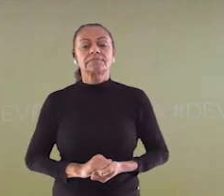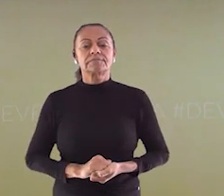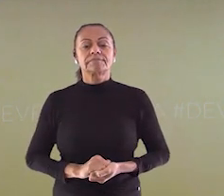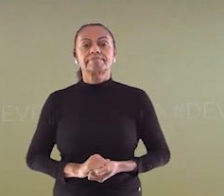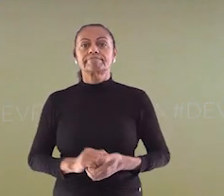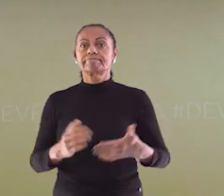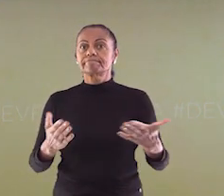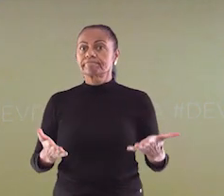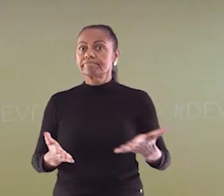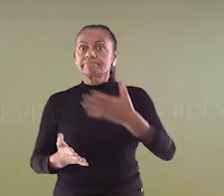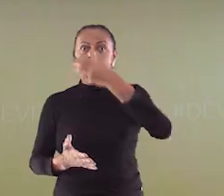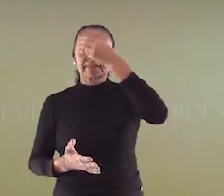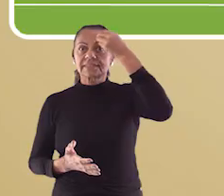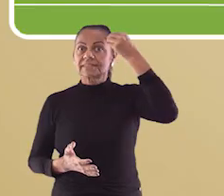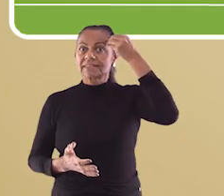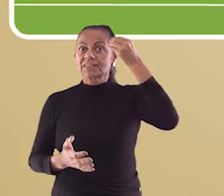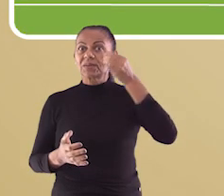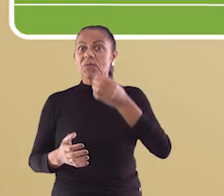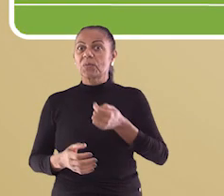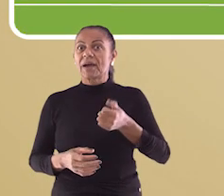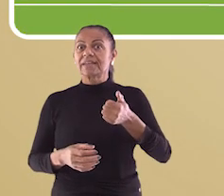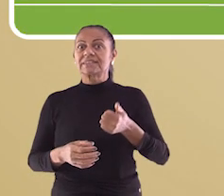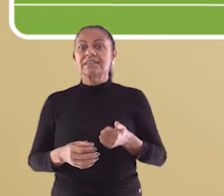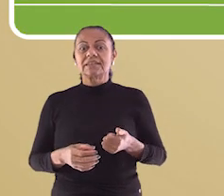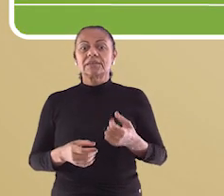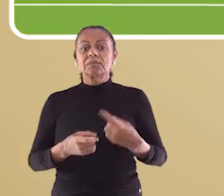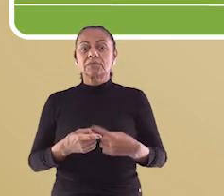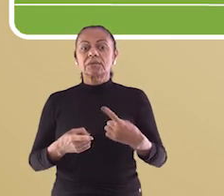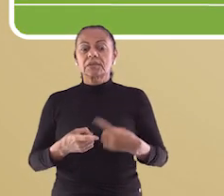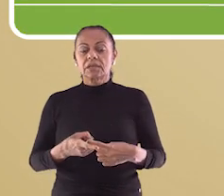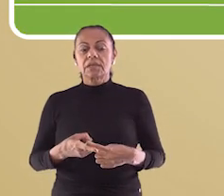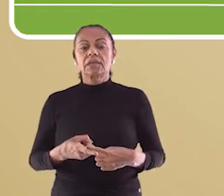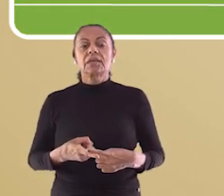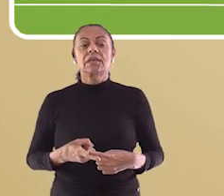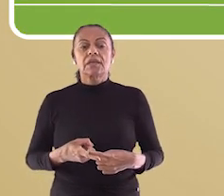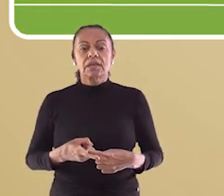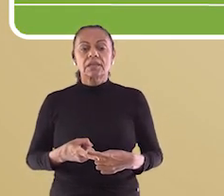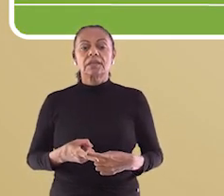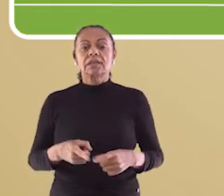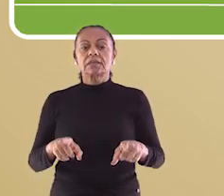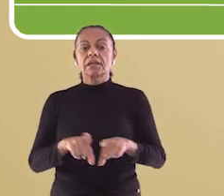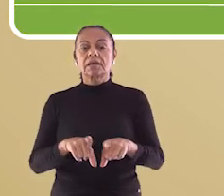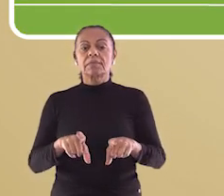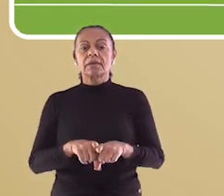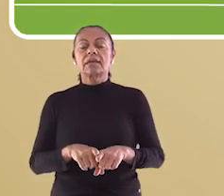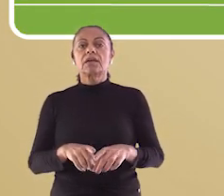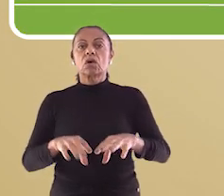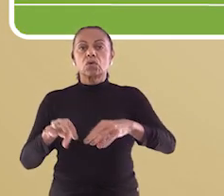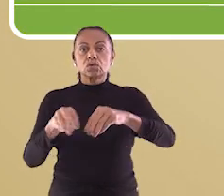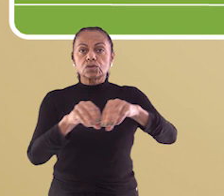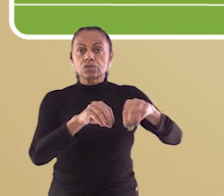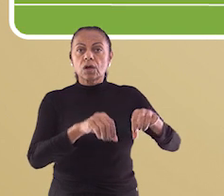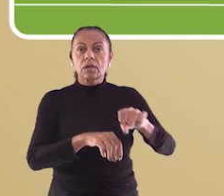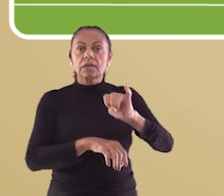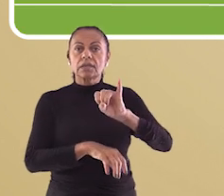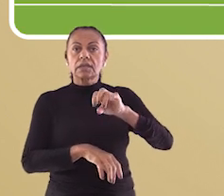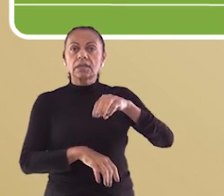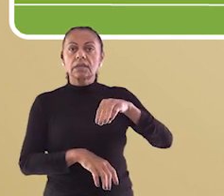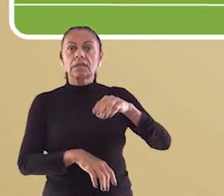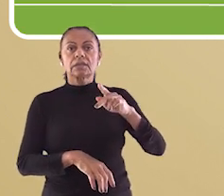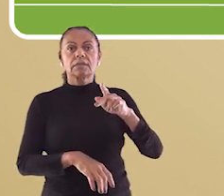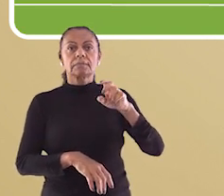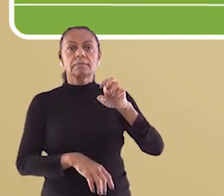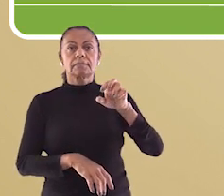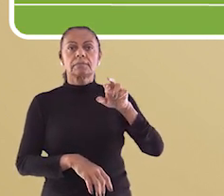órgãos governamentais. Ah, e já ia me esquecendo. Apesar das causas citadas serem de